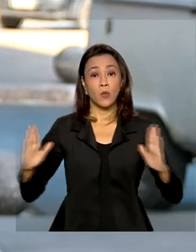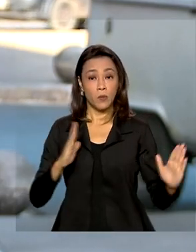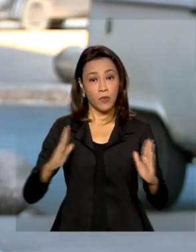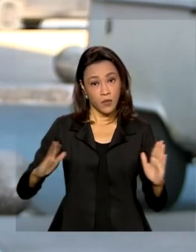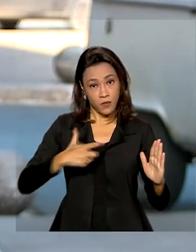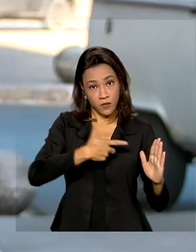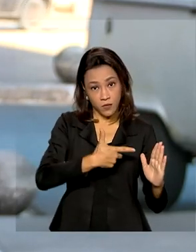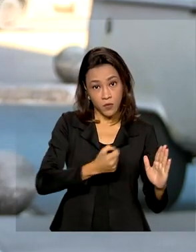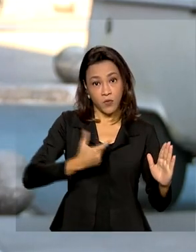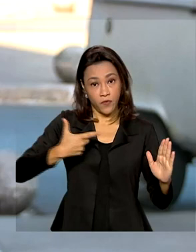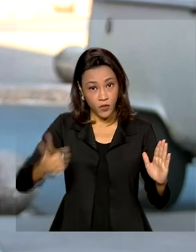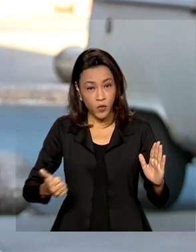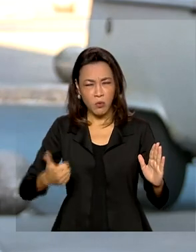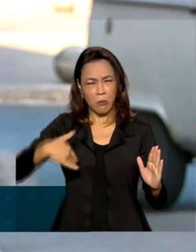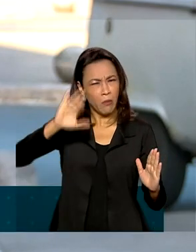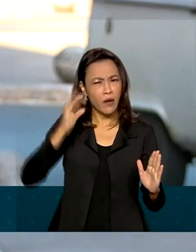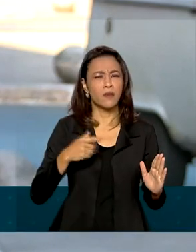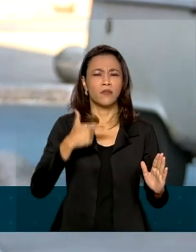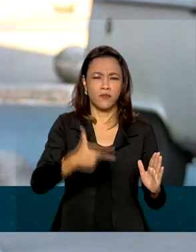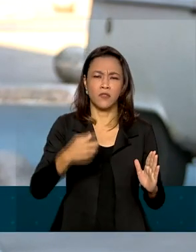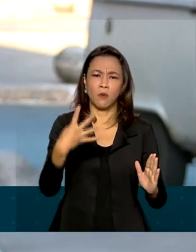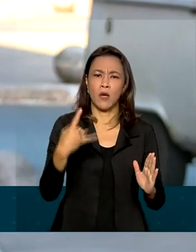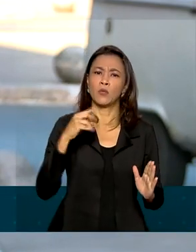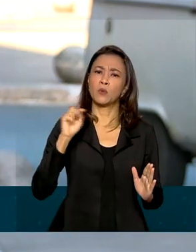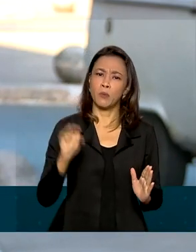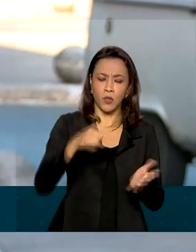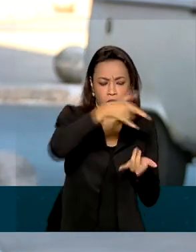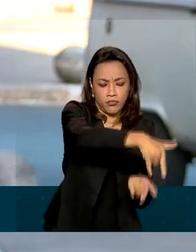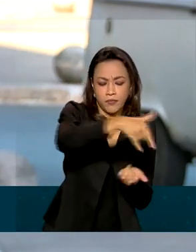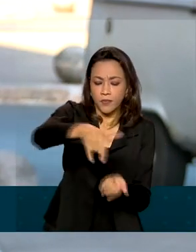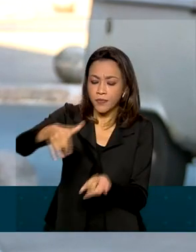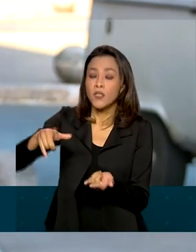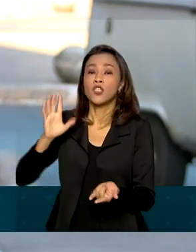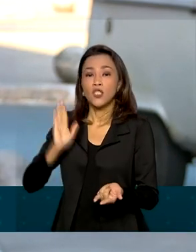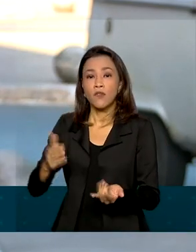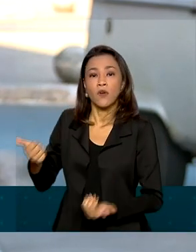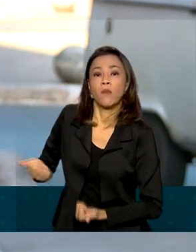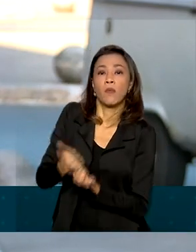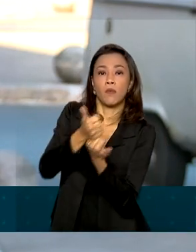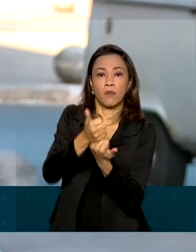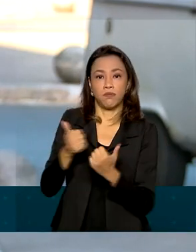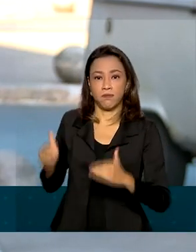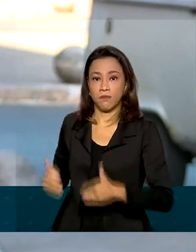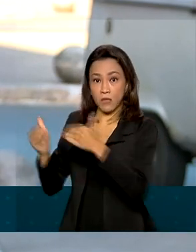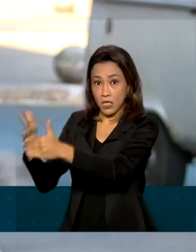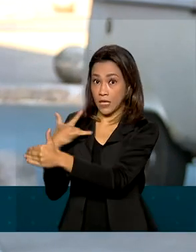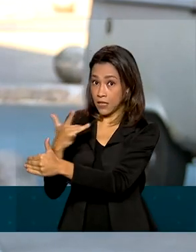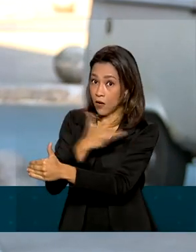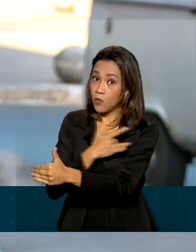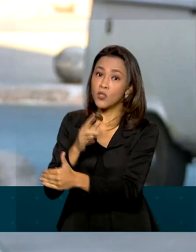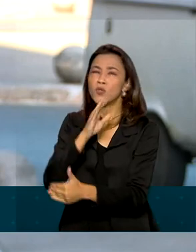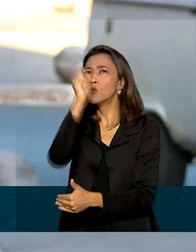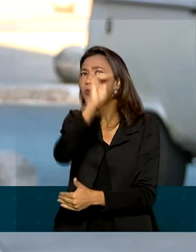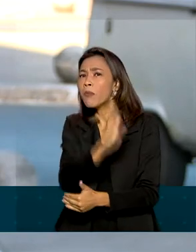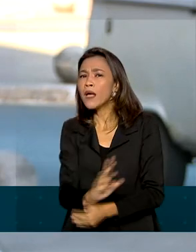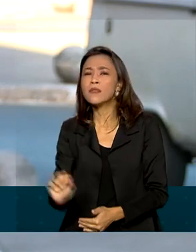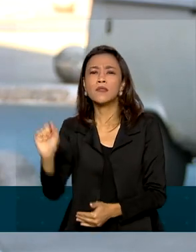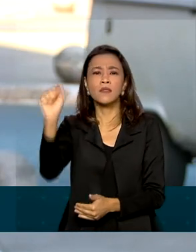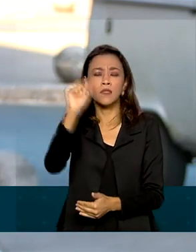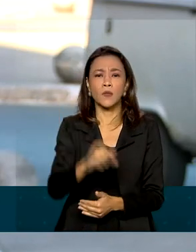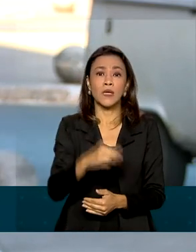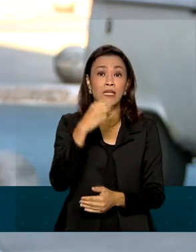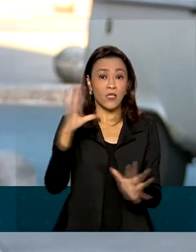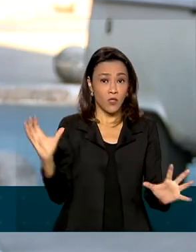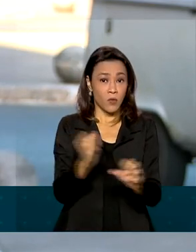mais de 24 mil leitos hospitalares foram custeados pelo Ministério da Saúde em todo o país. Somando investimentos de 3 bilhões